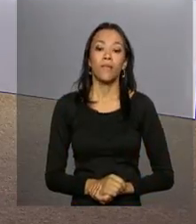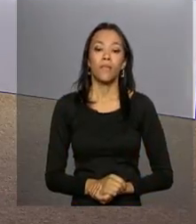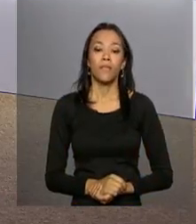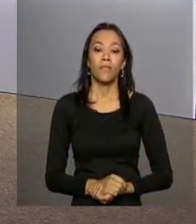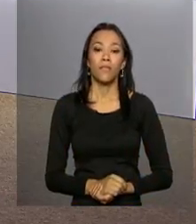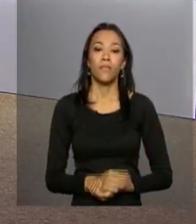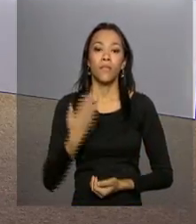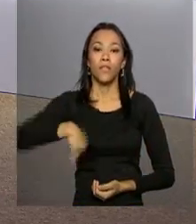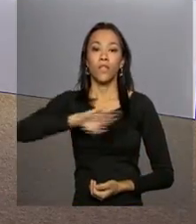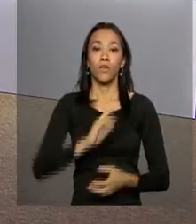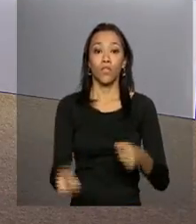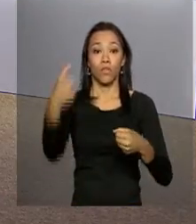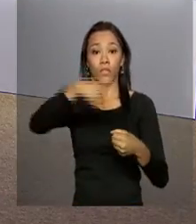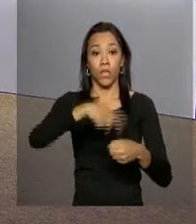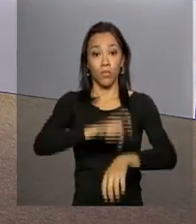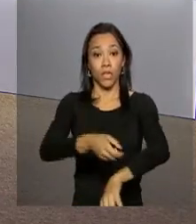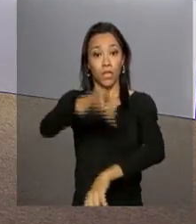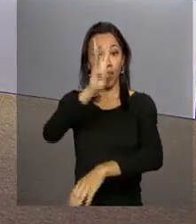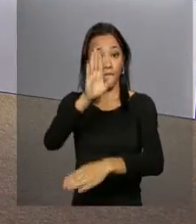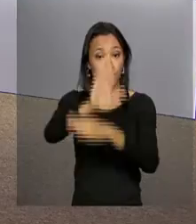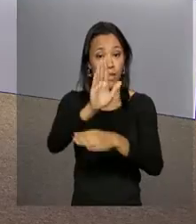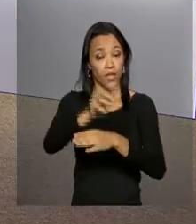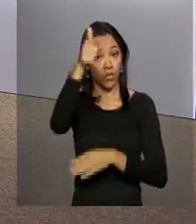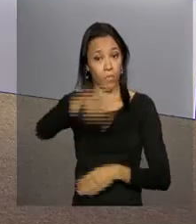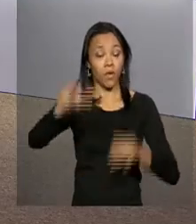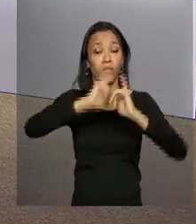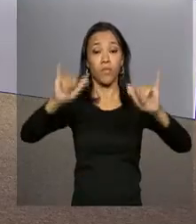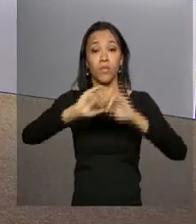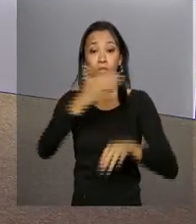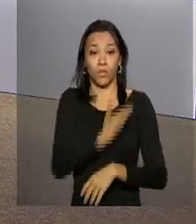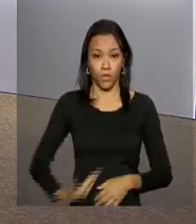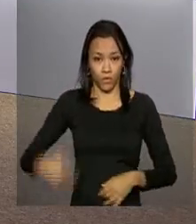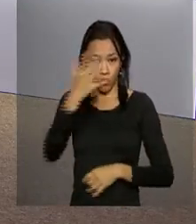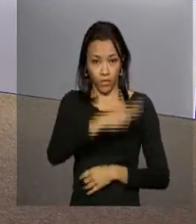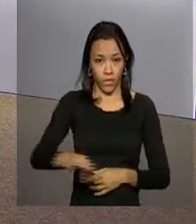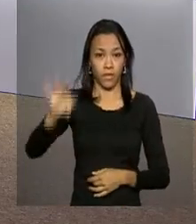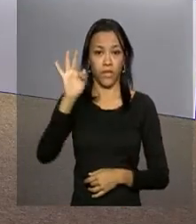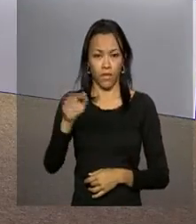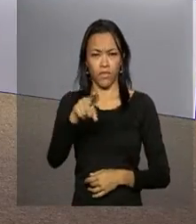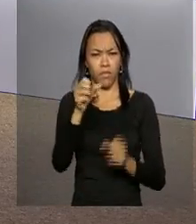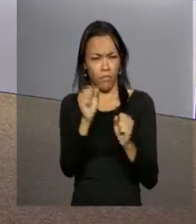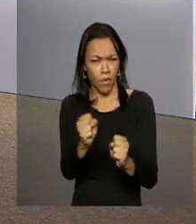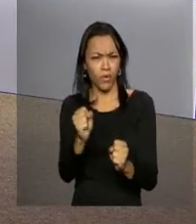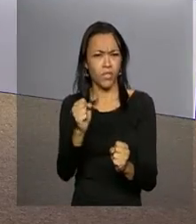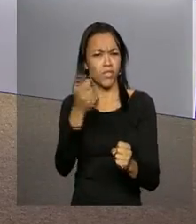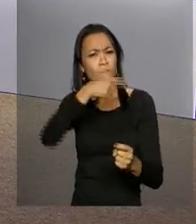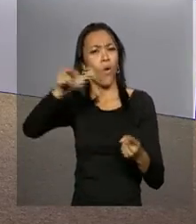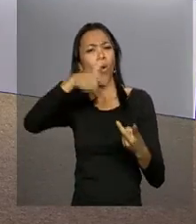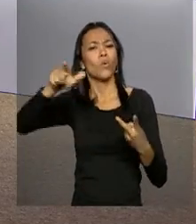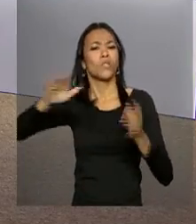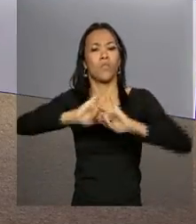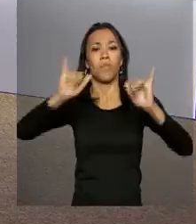E nós voltamos às três da tarde com mais informações do Governo Federal. Você pode acompanhar também outras notícias